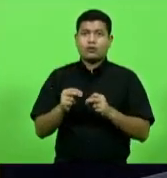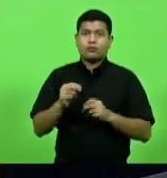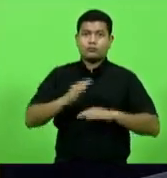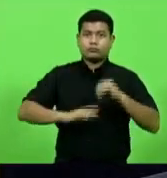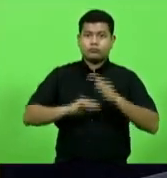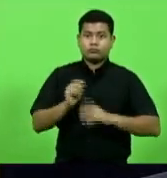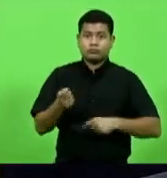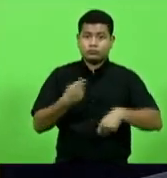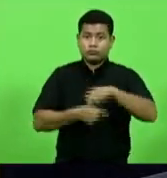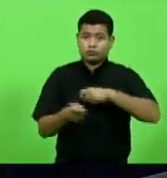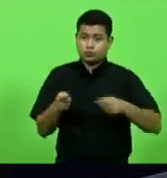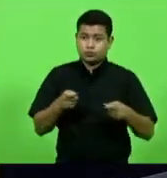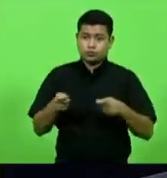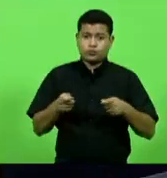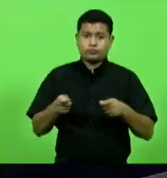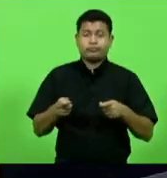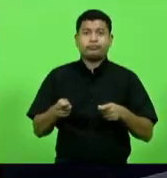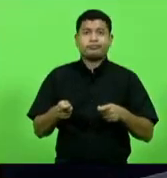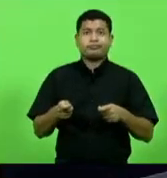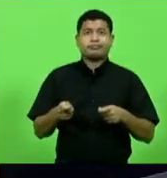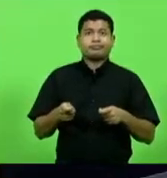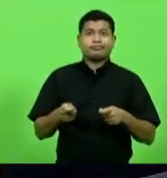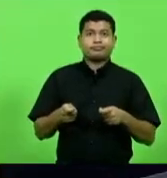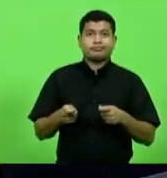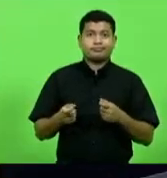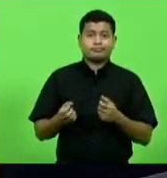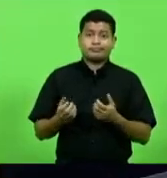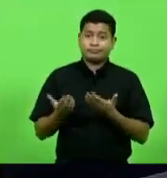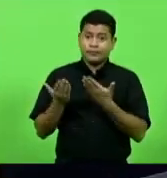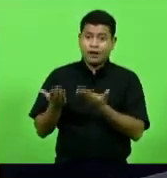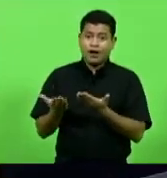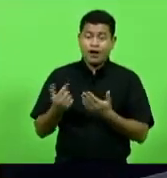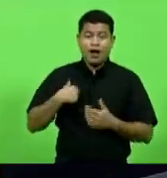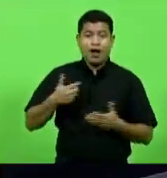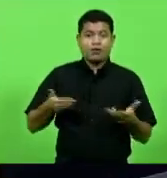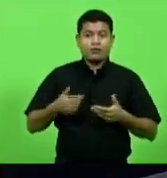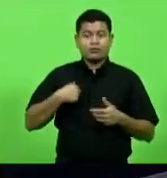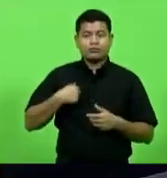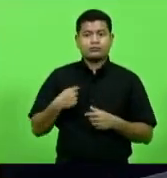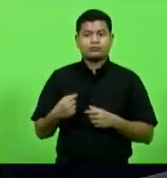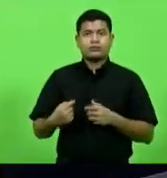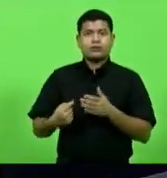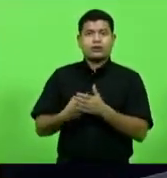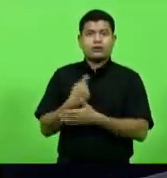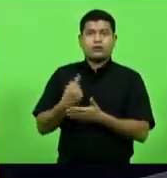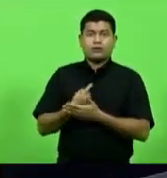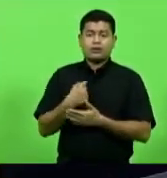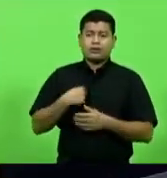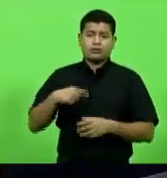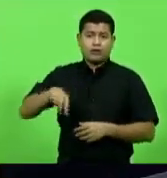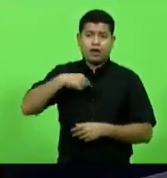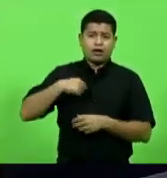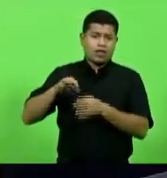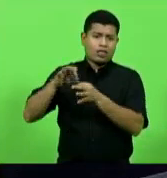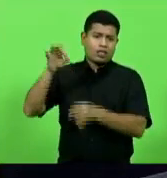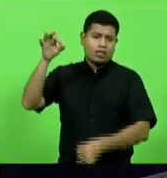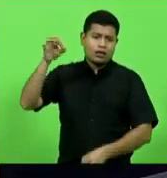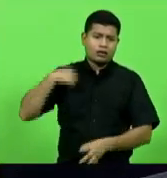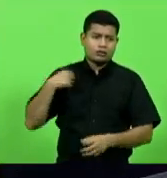ou seja mais uma vez para a gente passar por aquele sufoco que agora eu fico me questionando porque nós perdemos aquelas longas horas da nossa vida